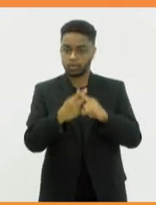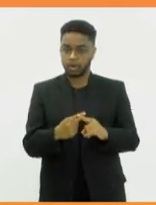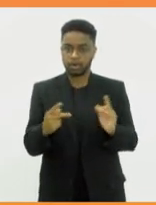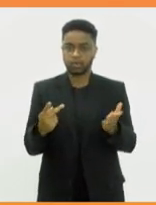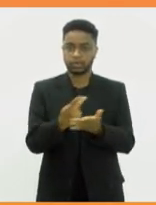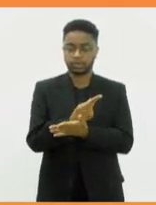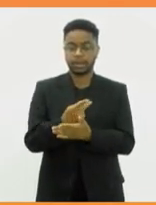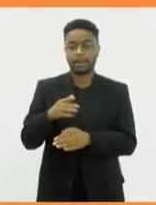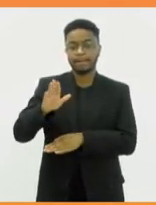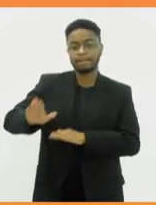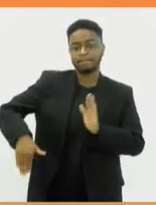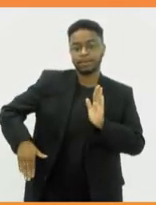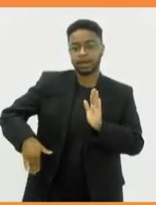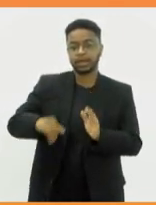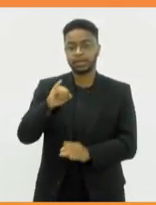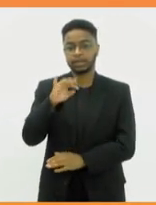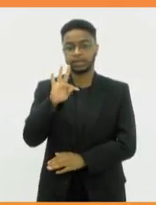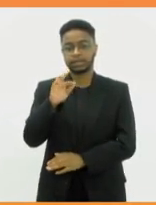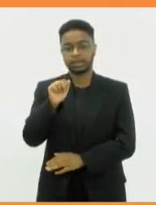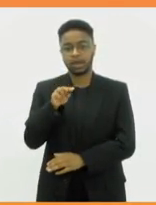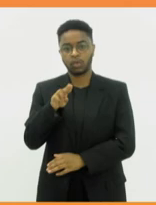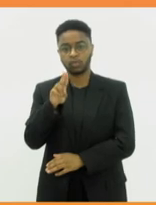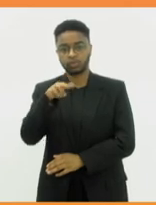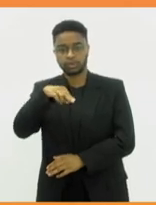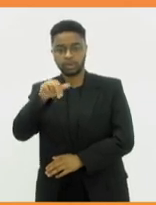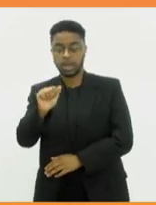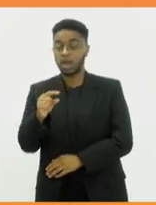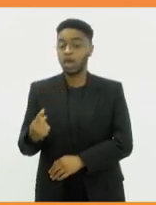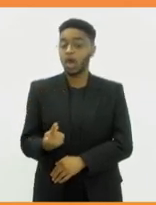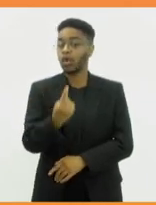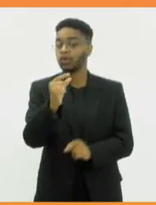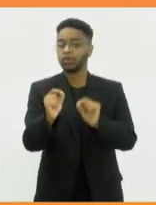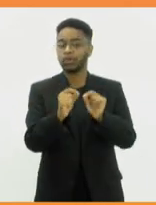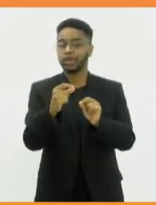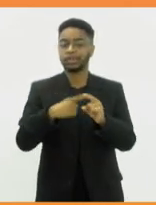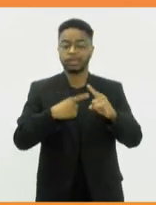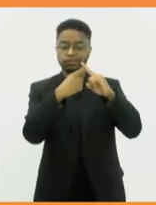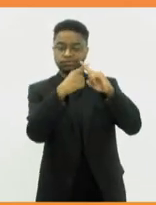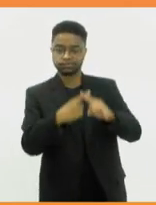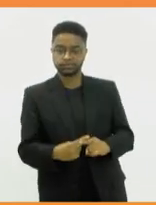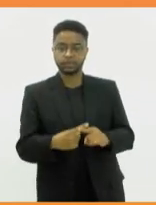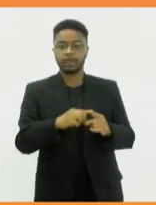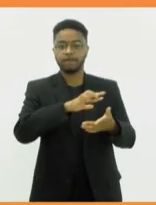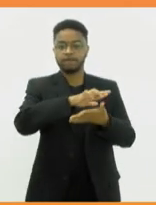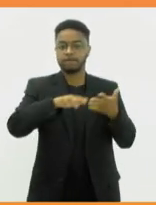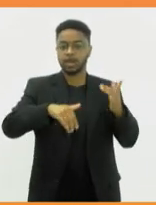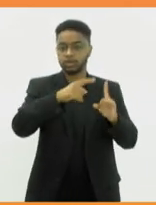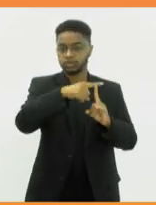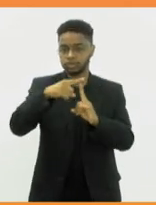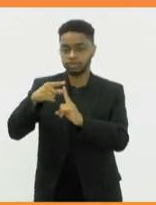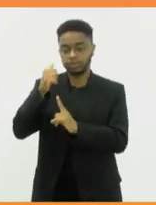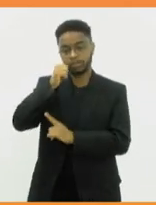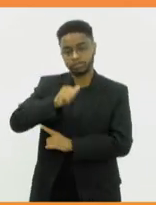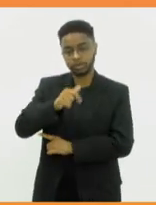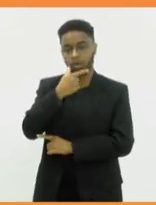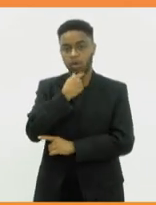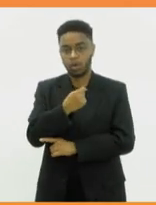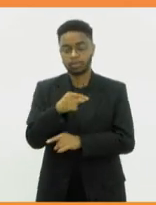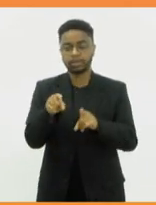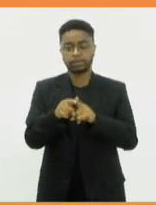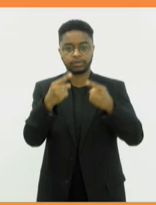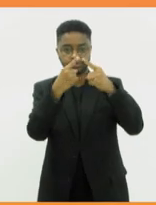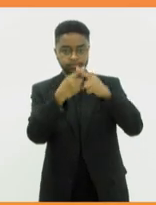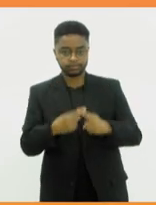na Praia de Taúna, é a única do calendário com status de qualificação em várias modalidades nas categorias feminino e masculino.